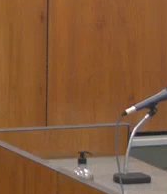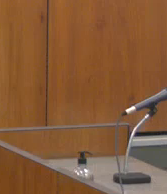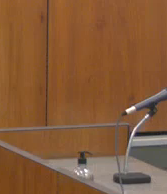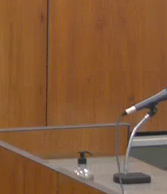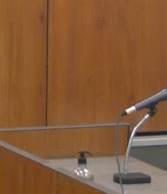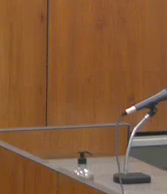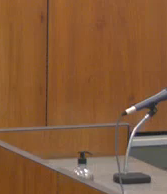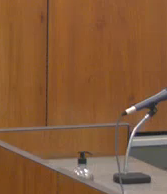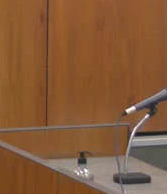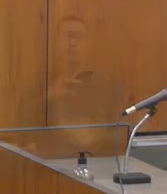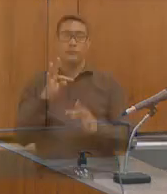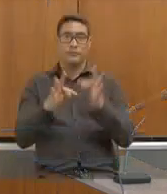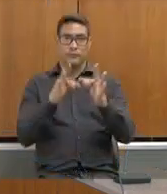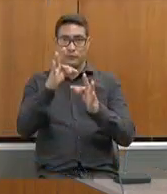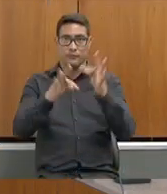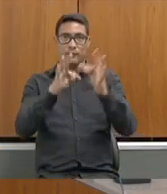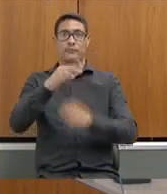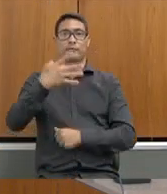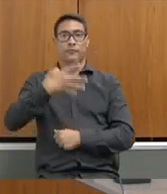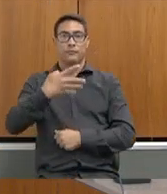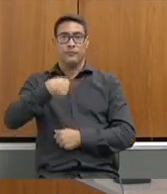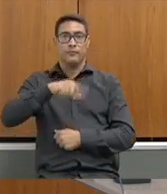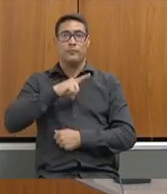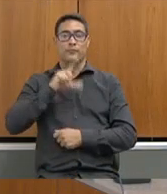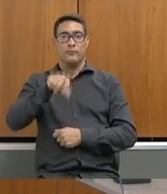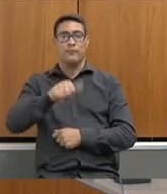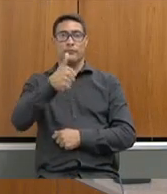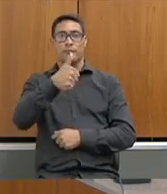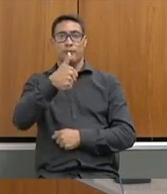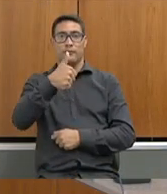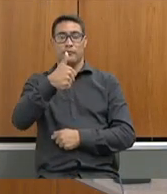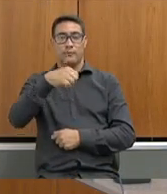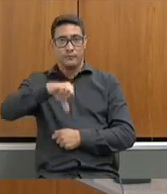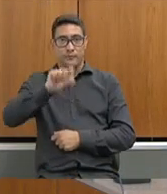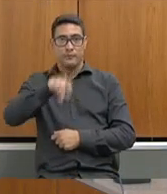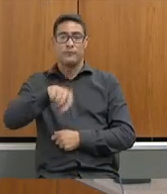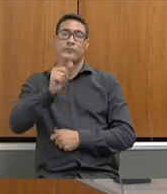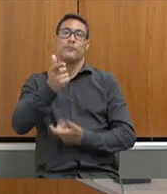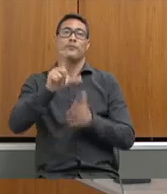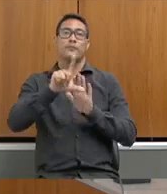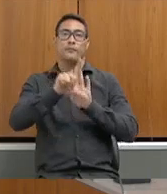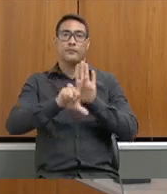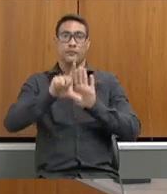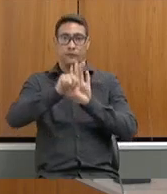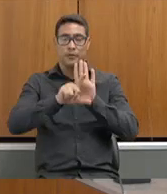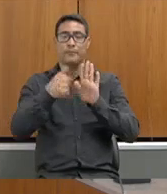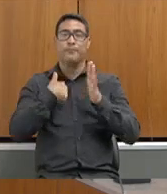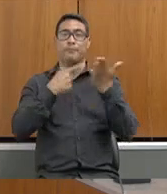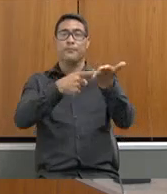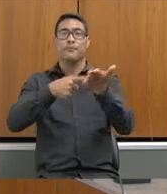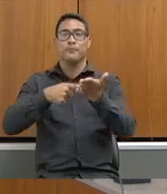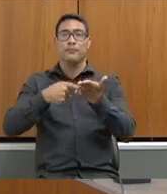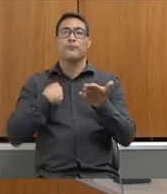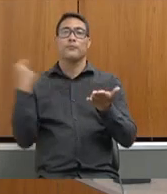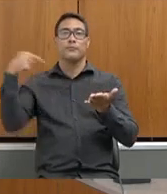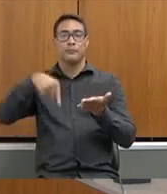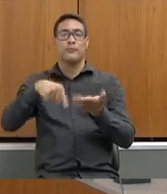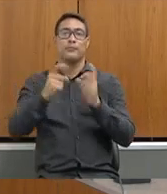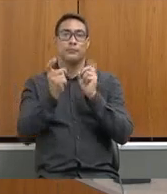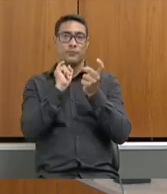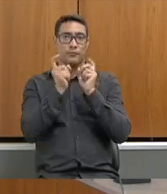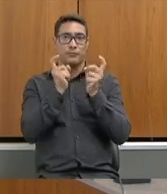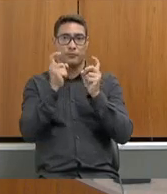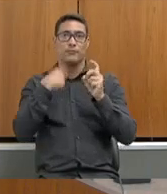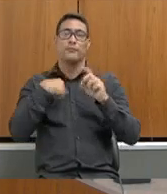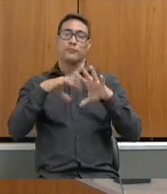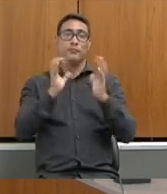da quarta sessão legislativa ordinária da 19ª legislatura. Foi convidada para esta reunião a Comissão